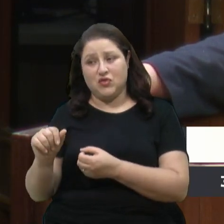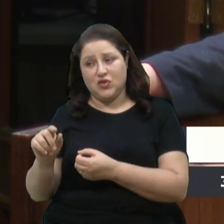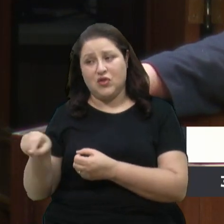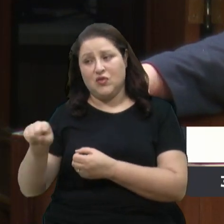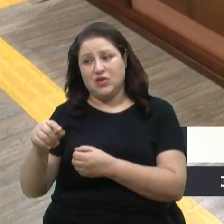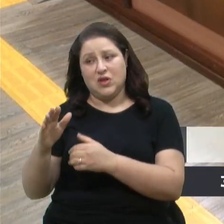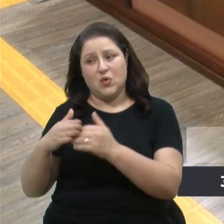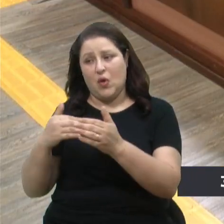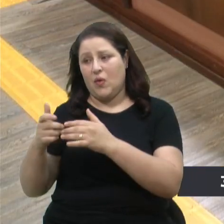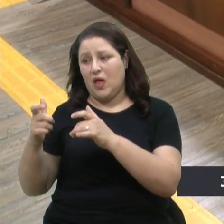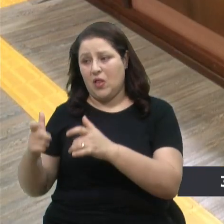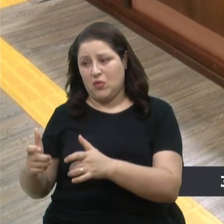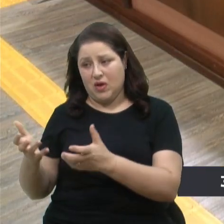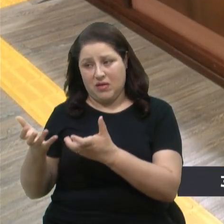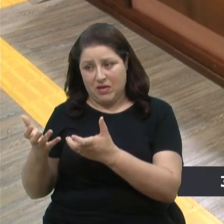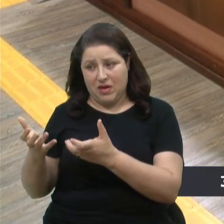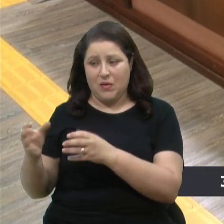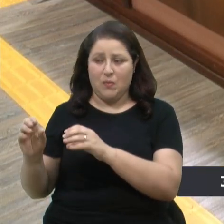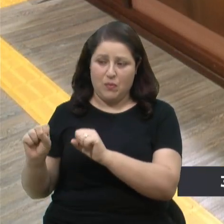presidente Cadori. Obrigado, vereador Menegúcio.